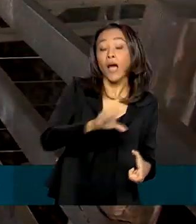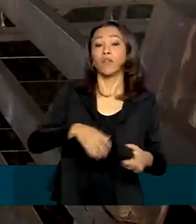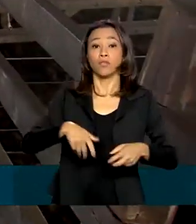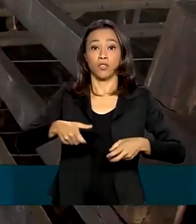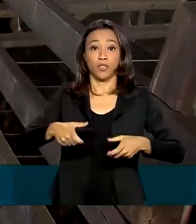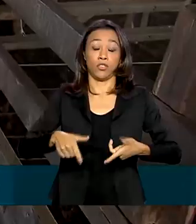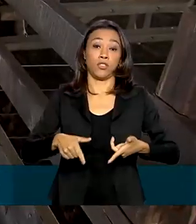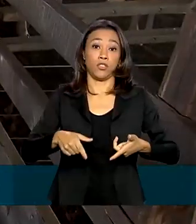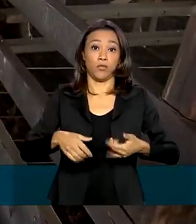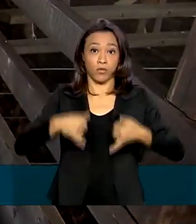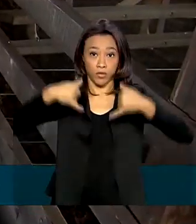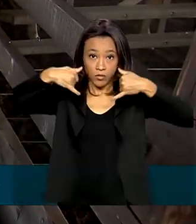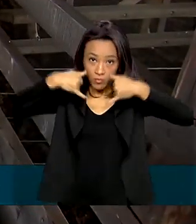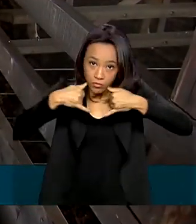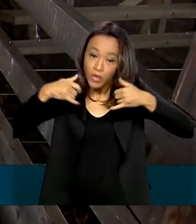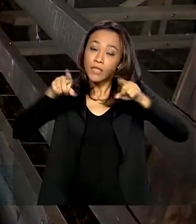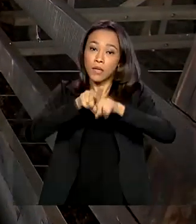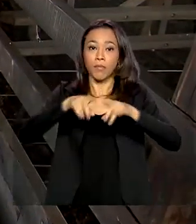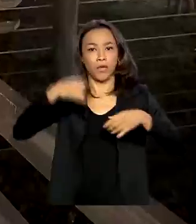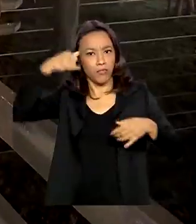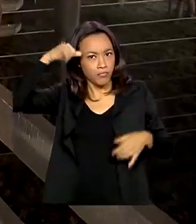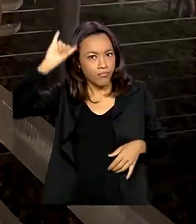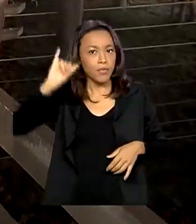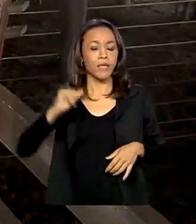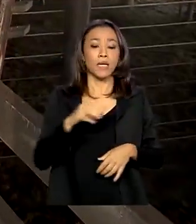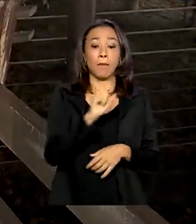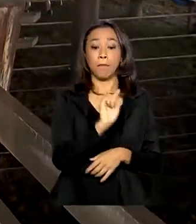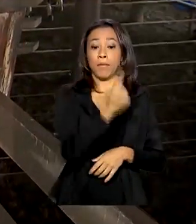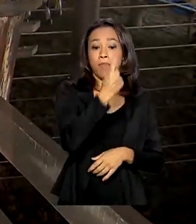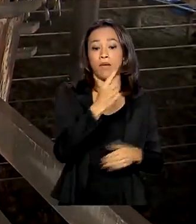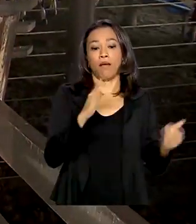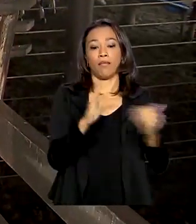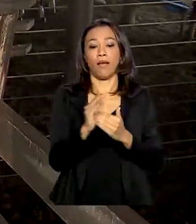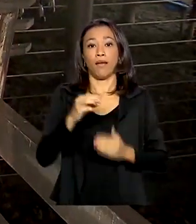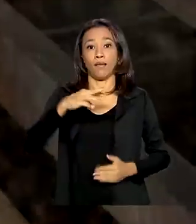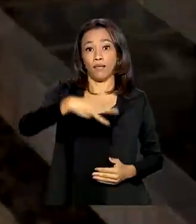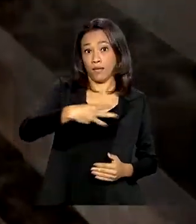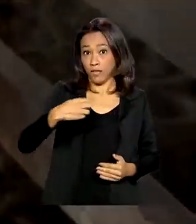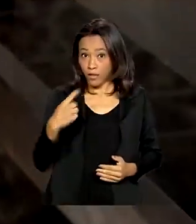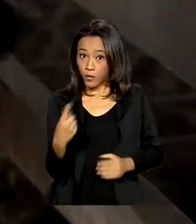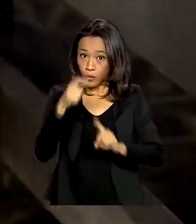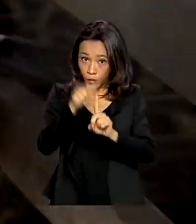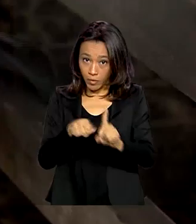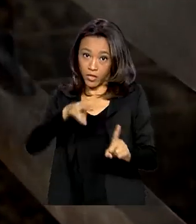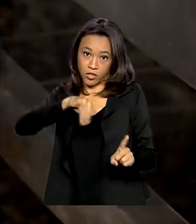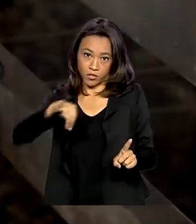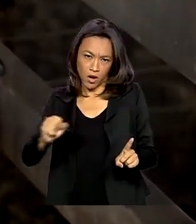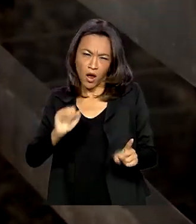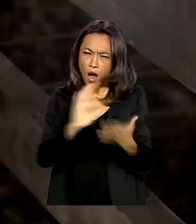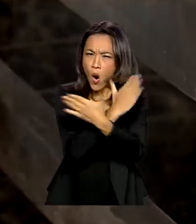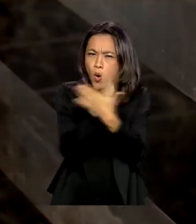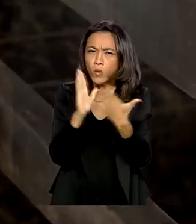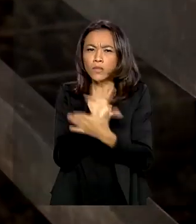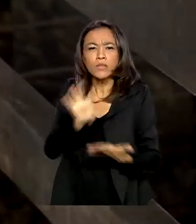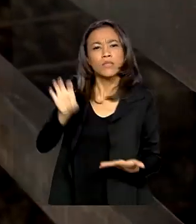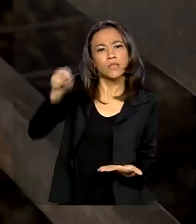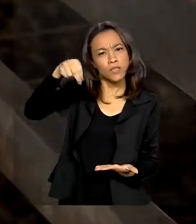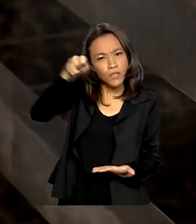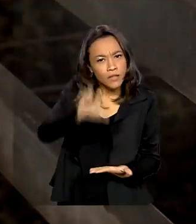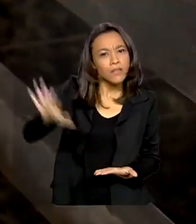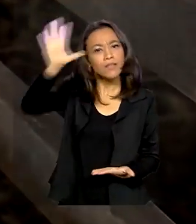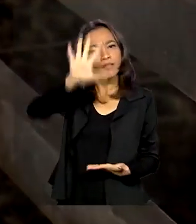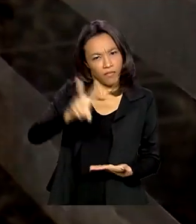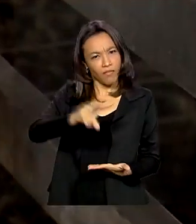bubalinos será feita de 1º a 31 de maio. Em alguns estados do Nordeste, a primeira etapa só